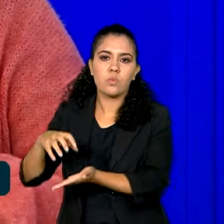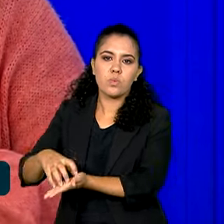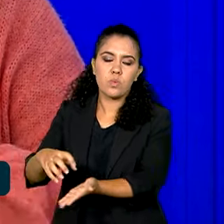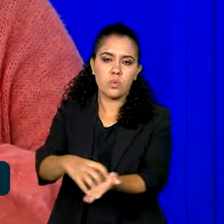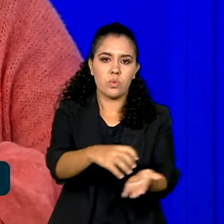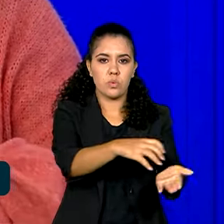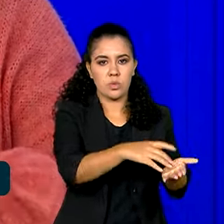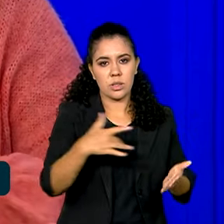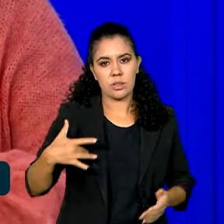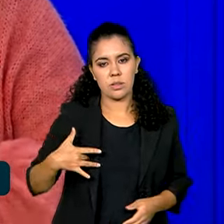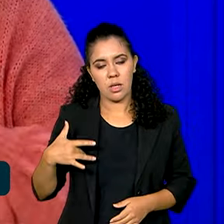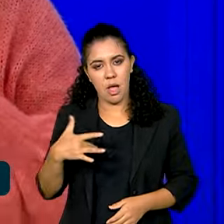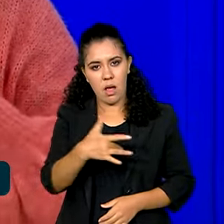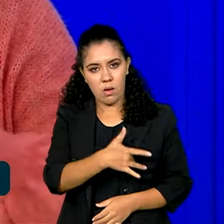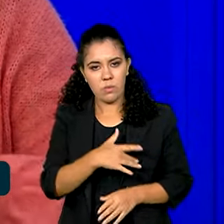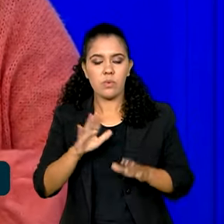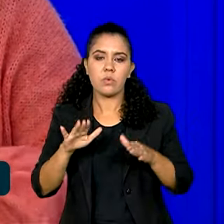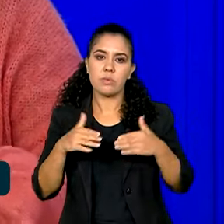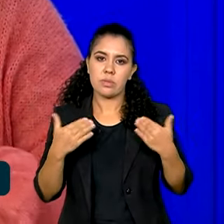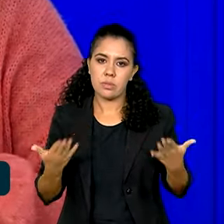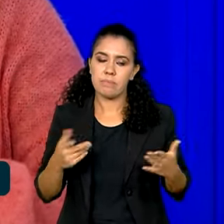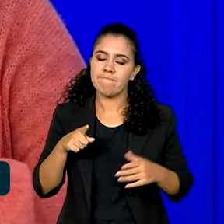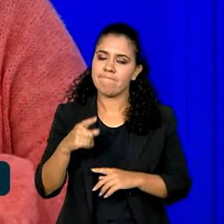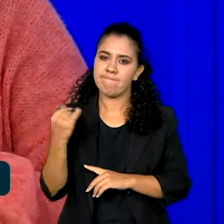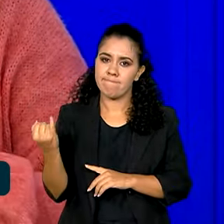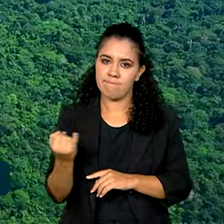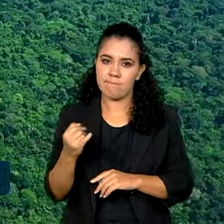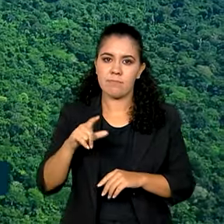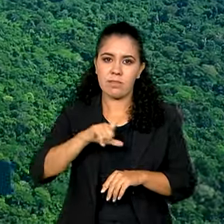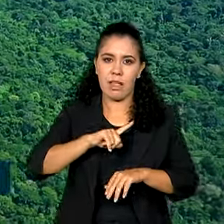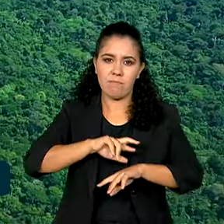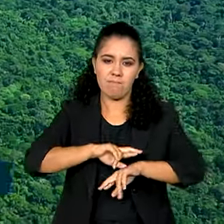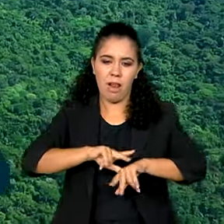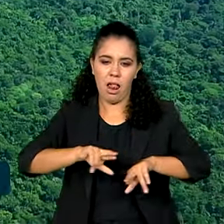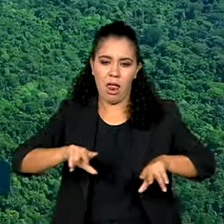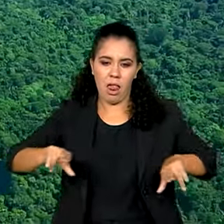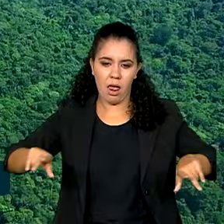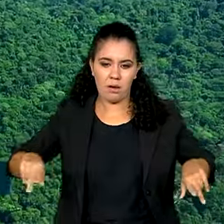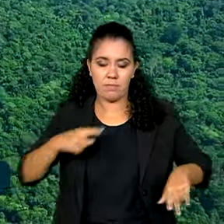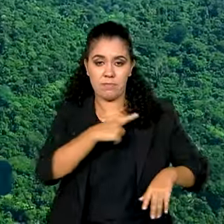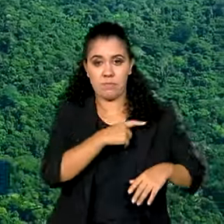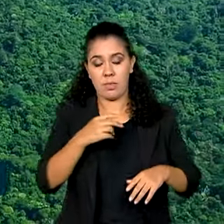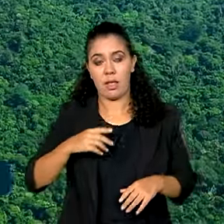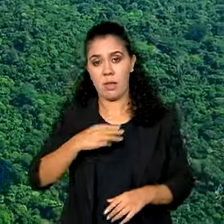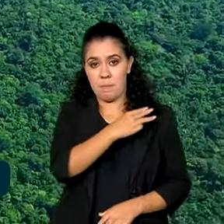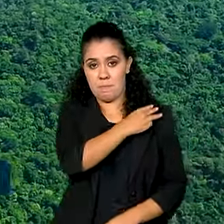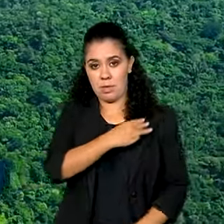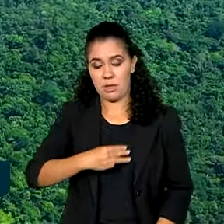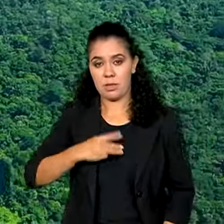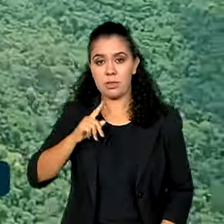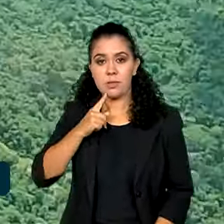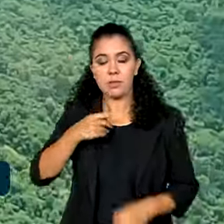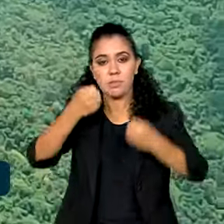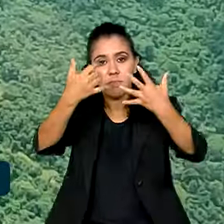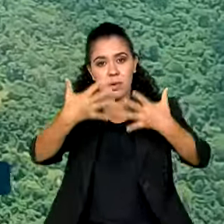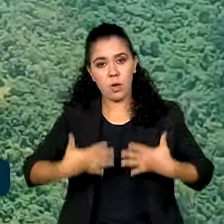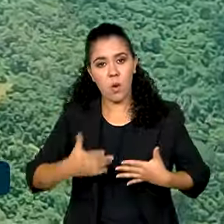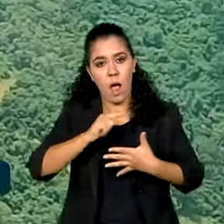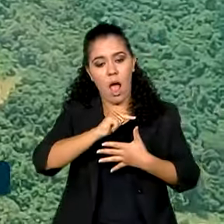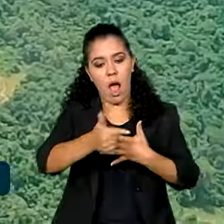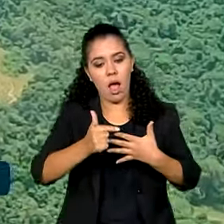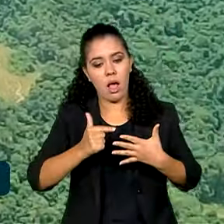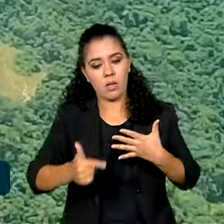saúde, ou seja, um impacto importante e diverso. Nízia Trindade explicou as ações do governo brasileiro para